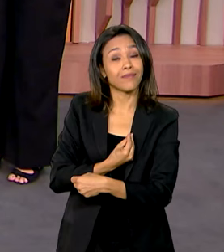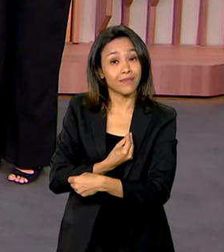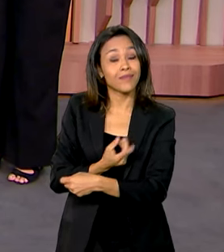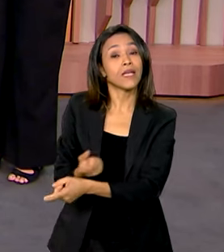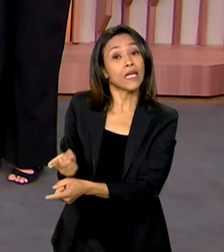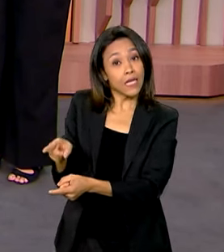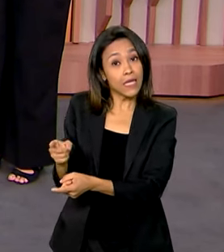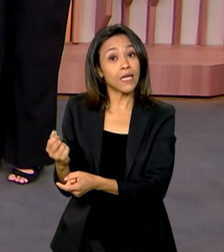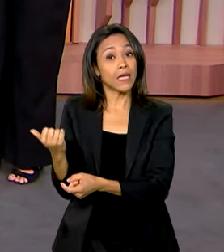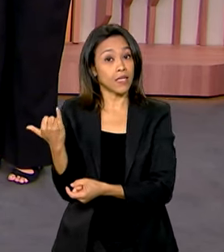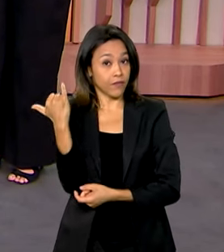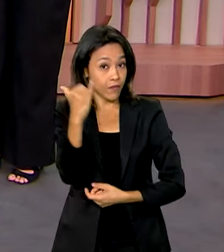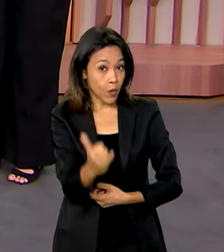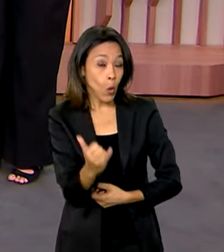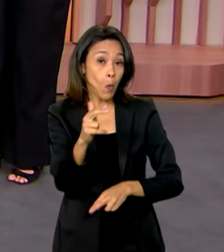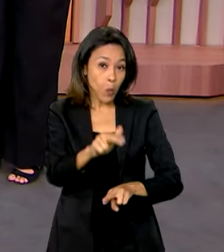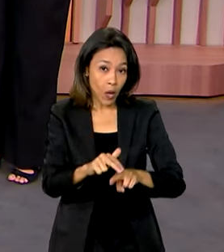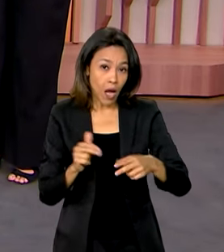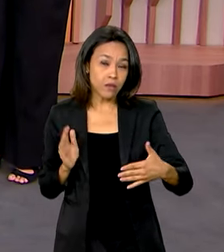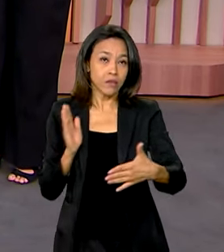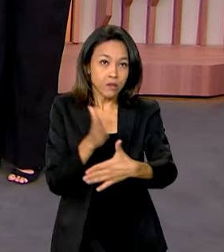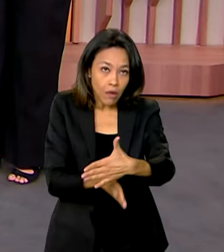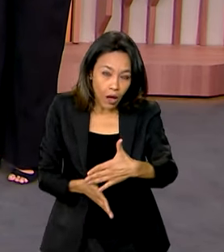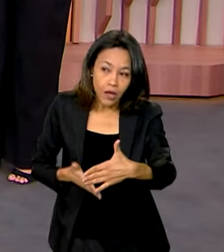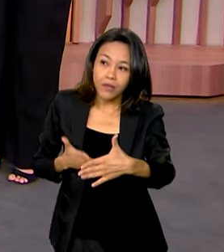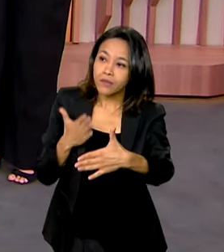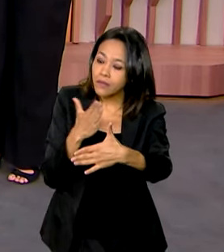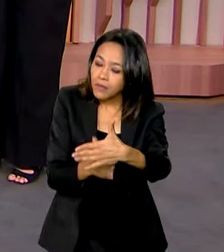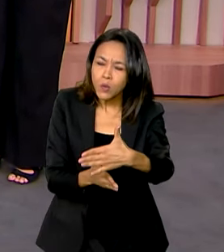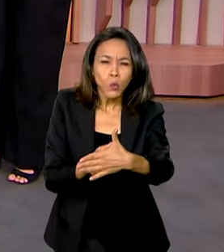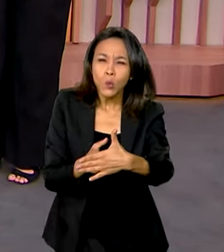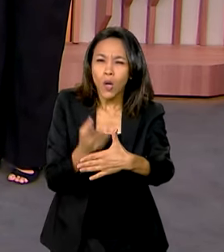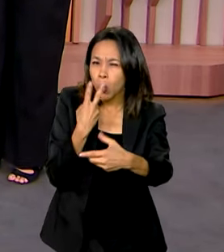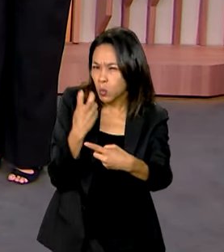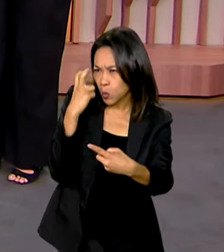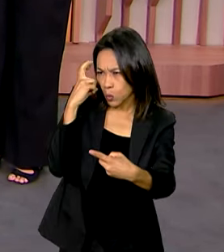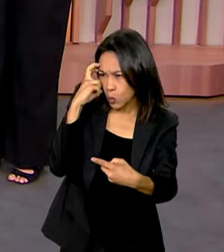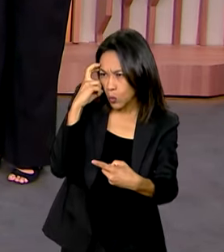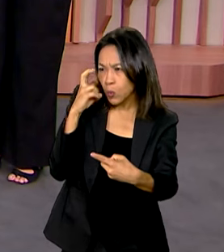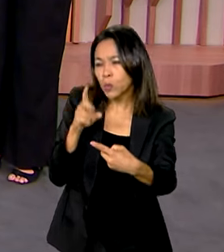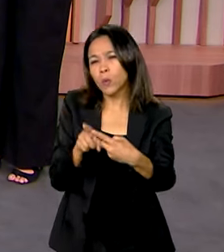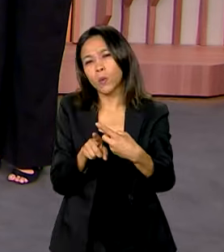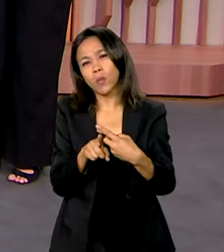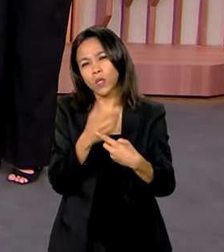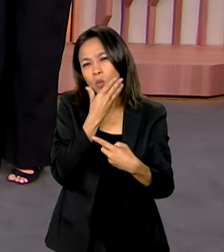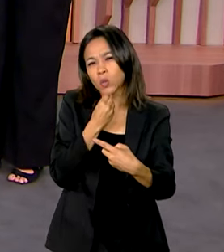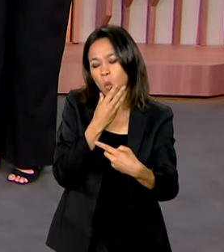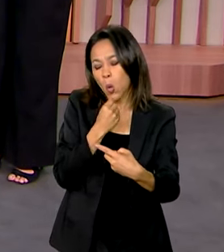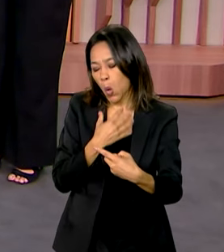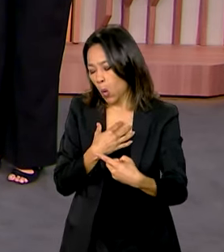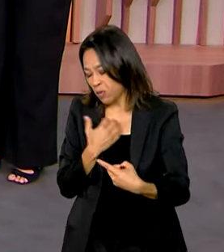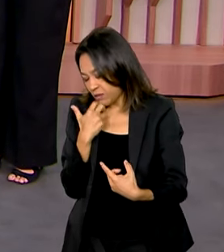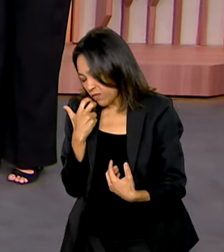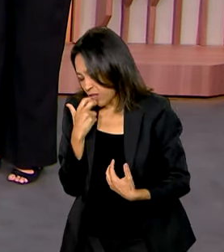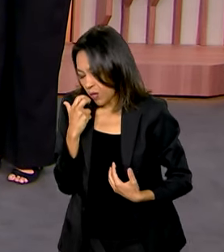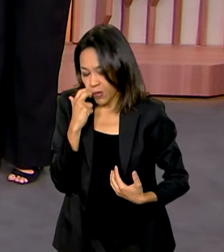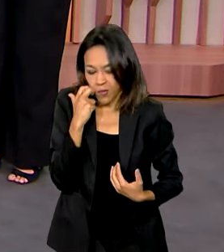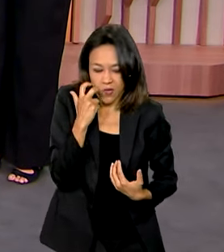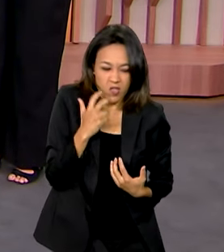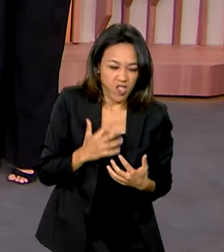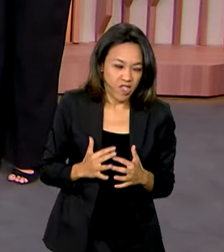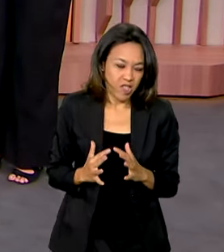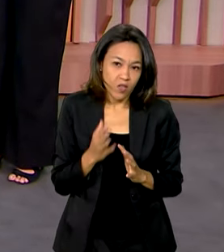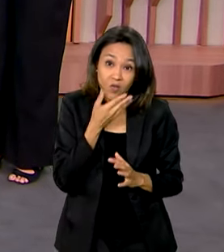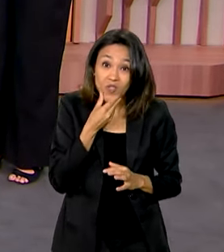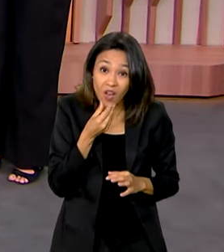Ministério disse que por causa das barreiras culturais que existem entre os homens, o machismo, os homens têm